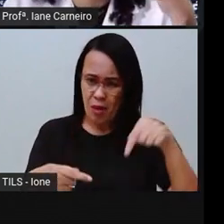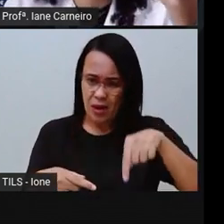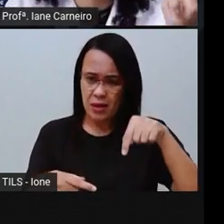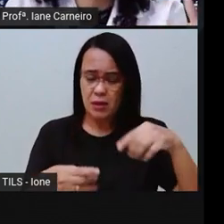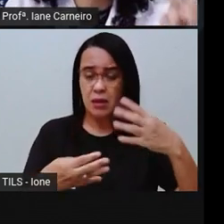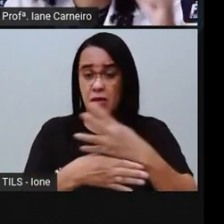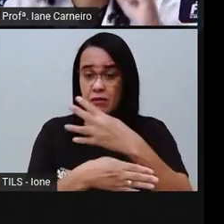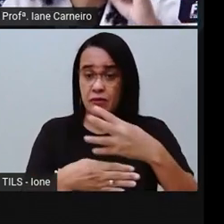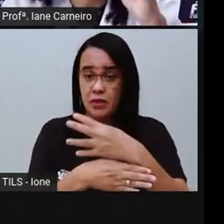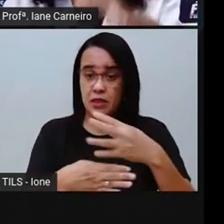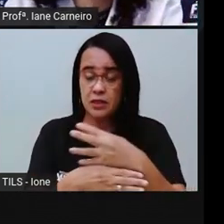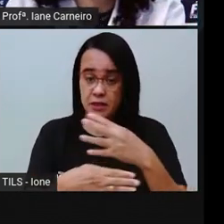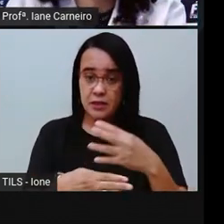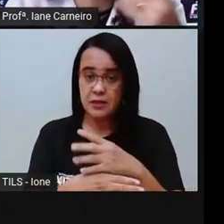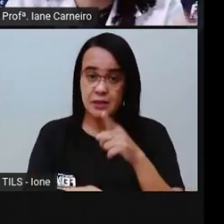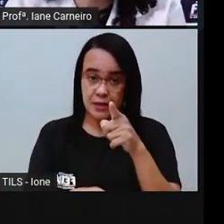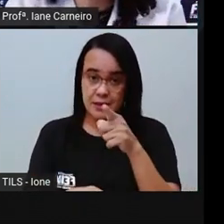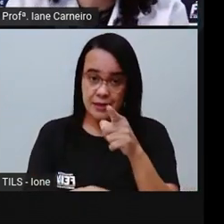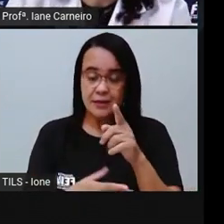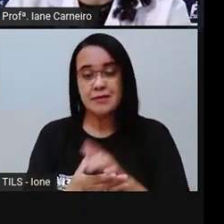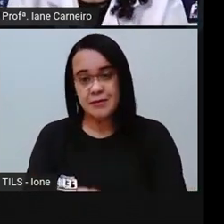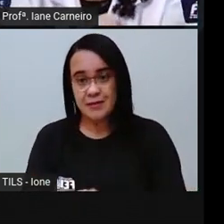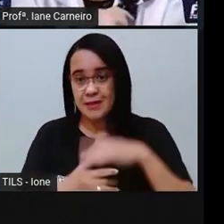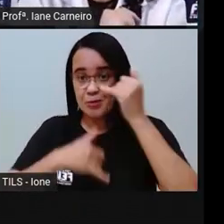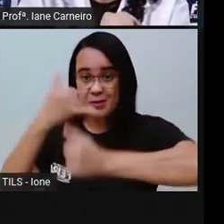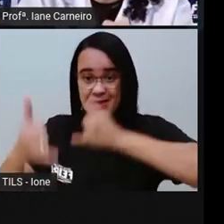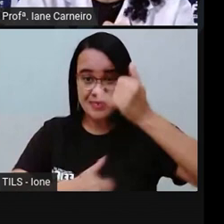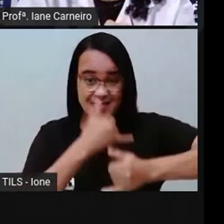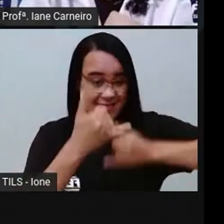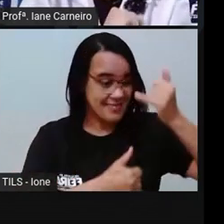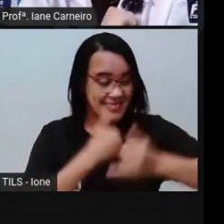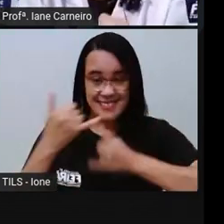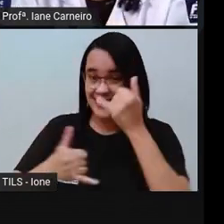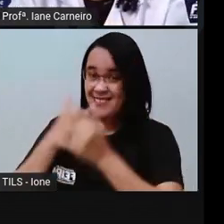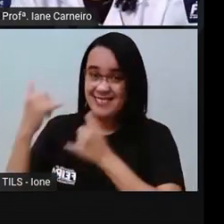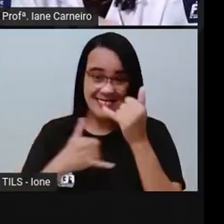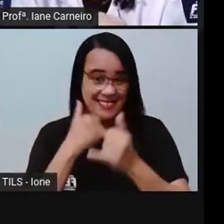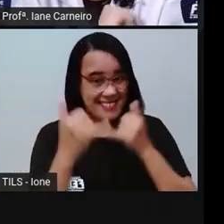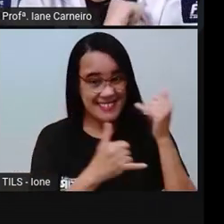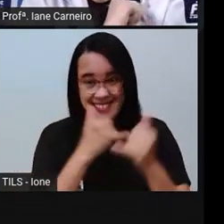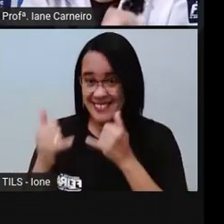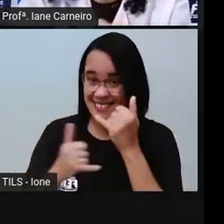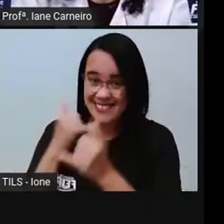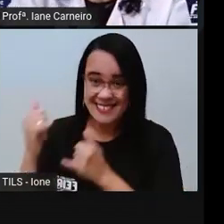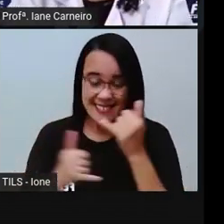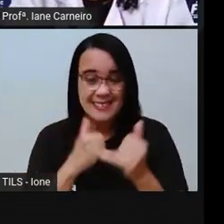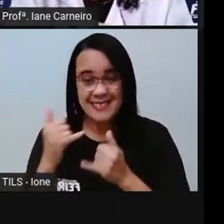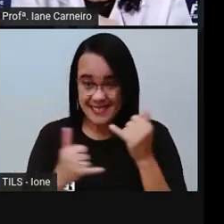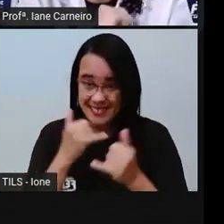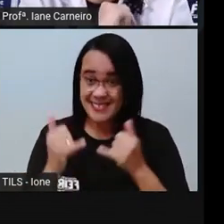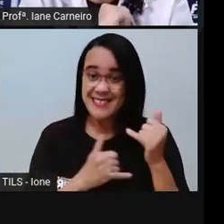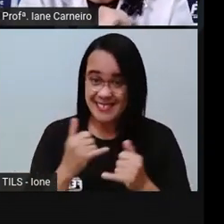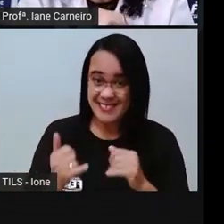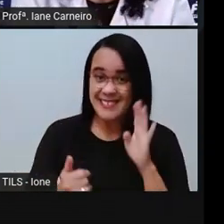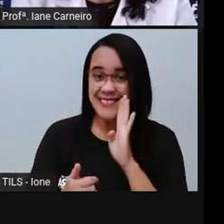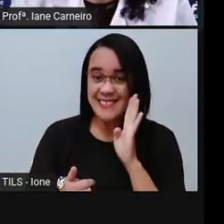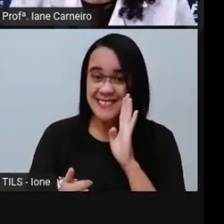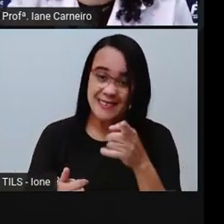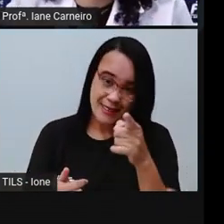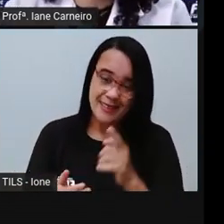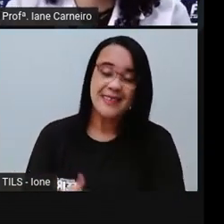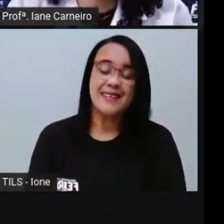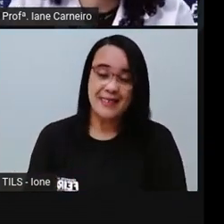resolução muito boa, porque tem crianças no parque. E a PRO não pode usar a imagem de crianças sem autorização dos pais dela, tá certo?